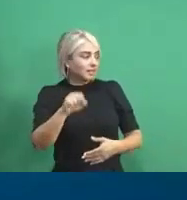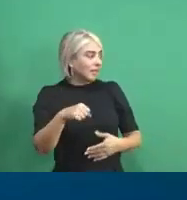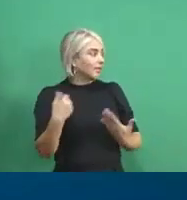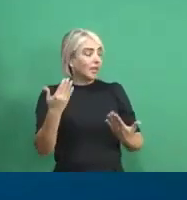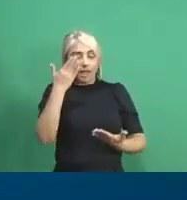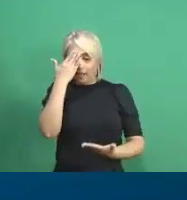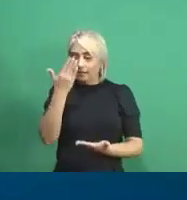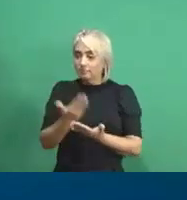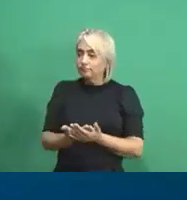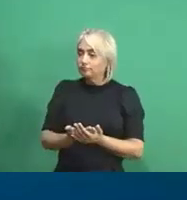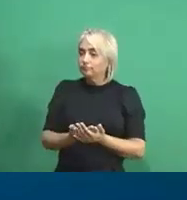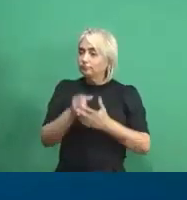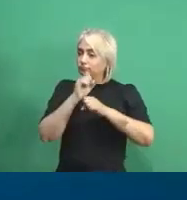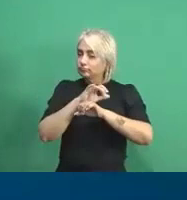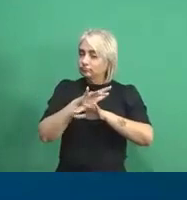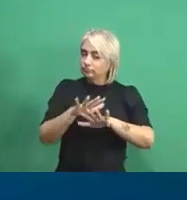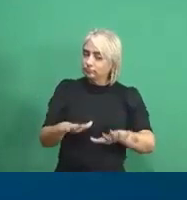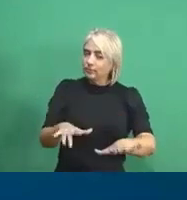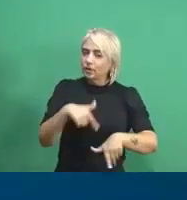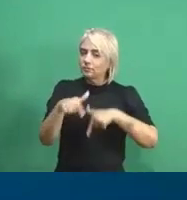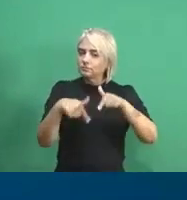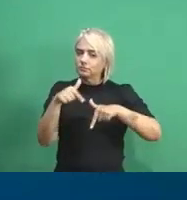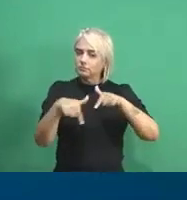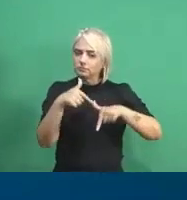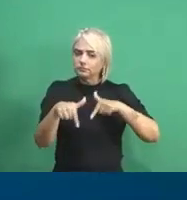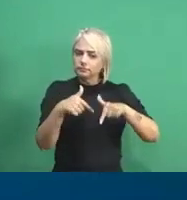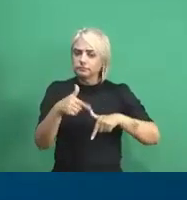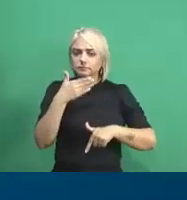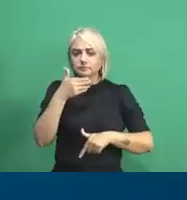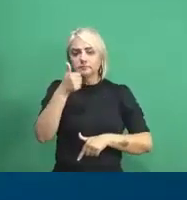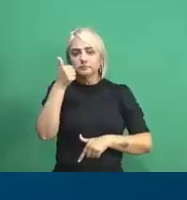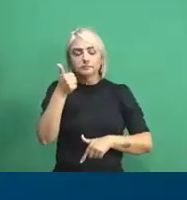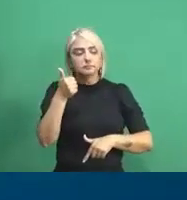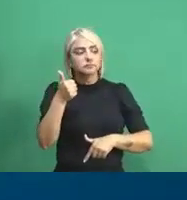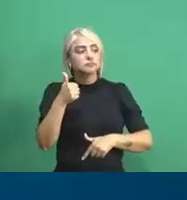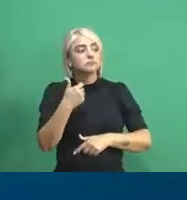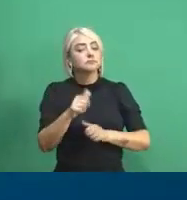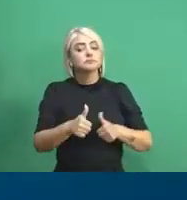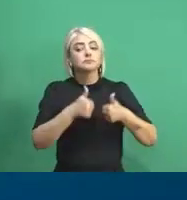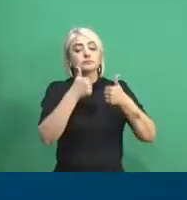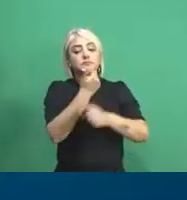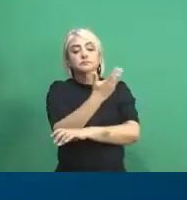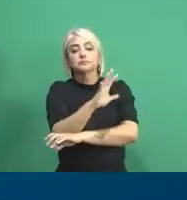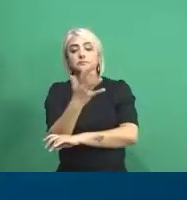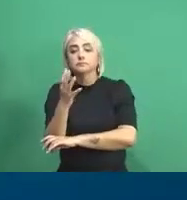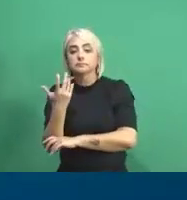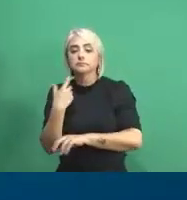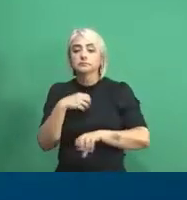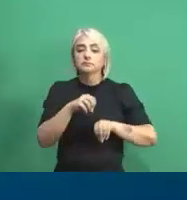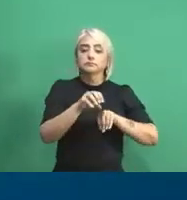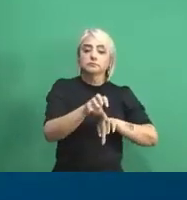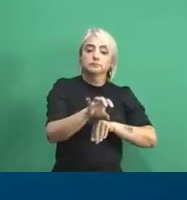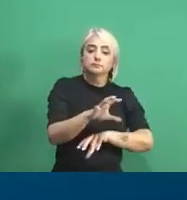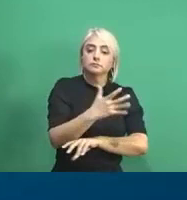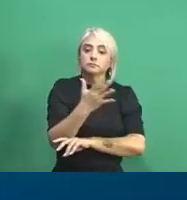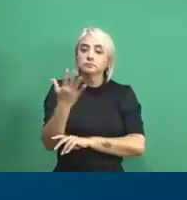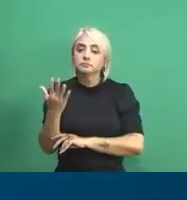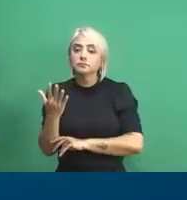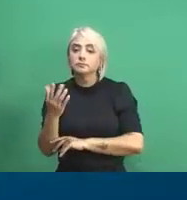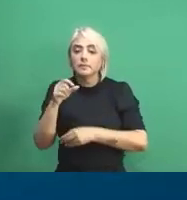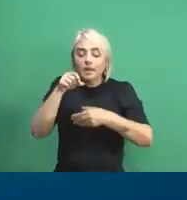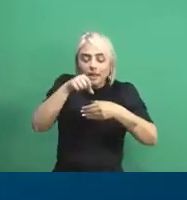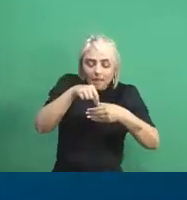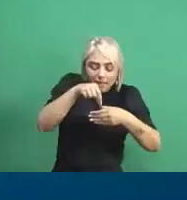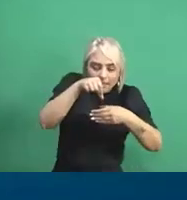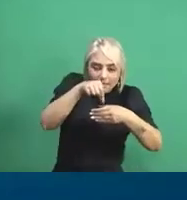isso está sendo replicado e a gente está fazendo um grande trabalho para melhorar a qualidade ambiental e também de educação ambiental e essa semente